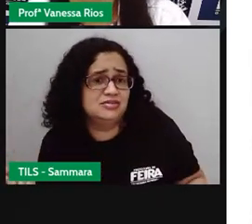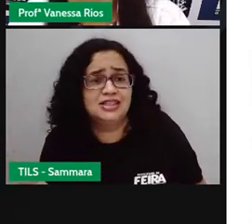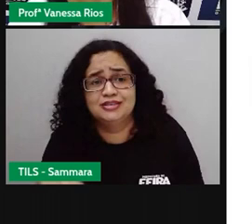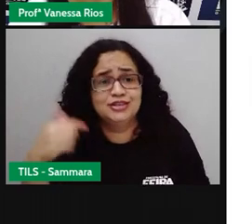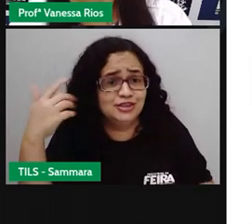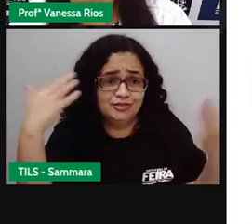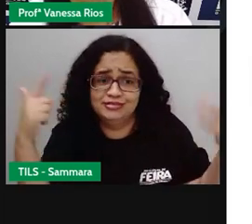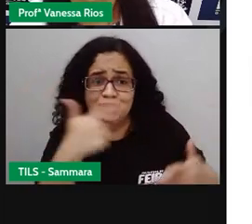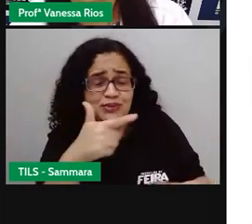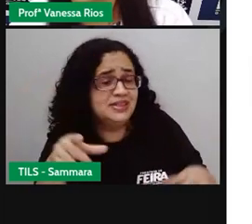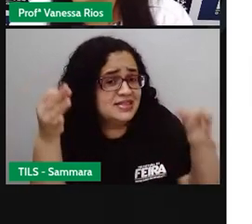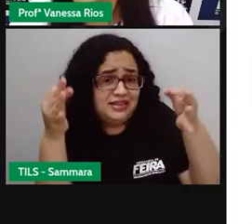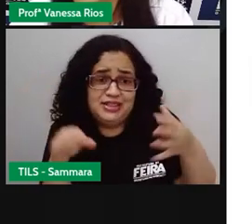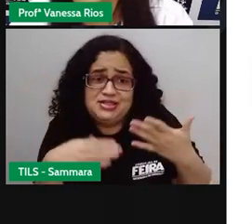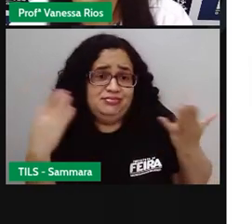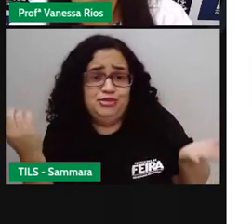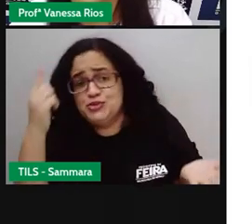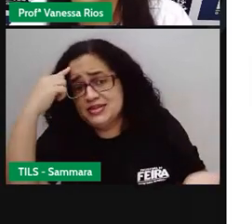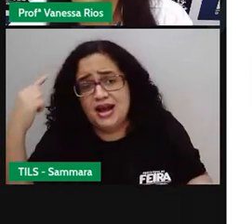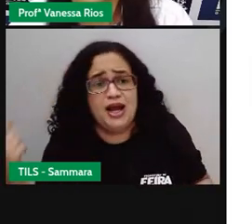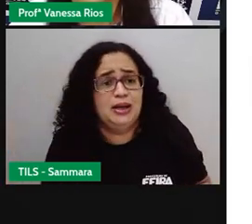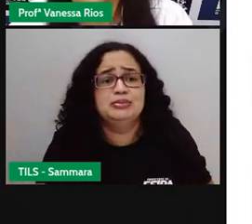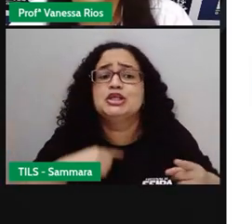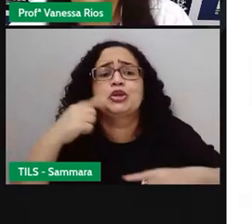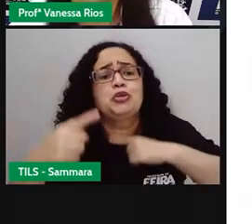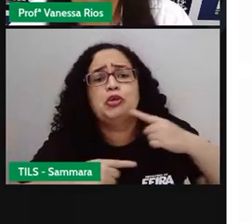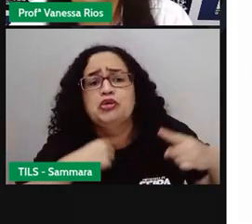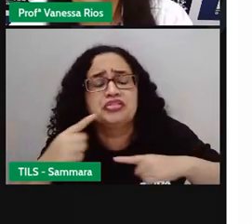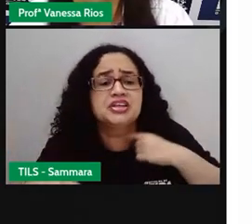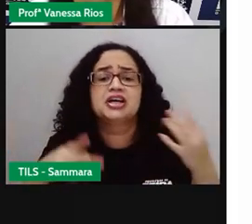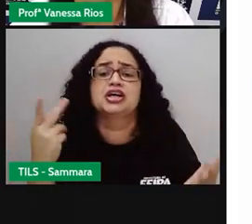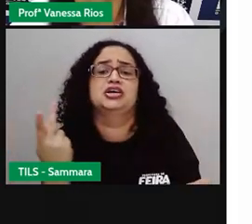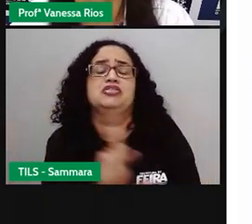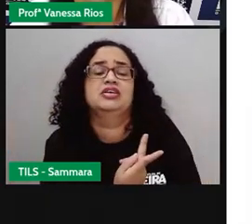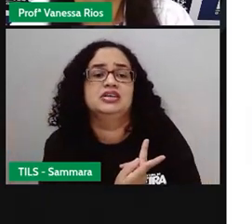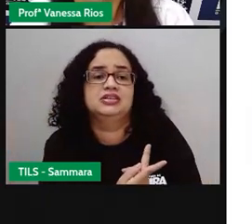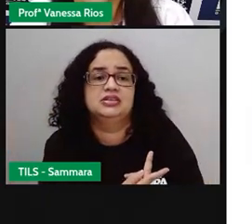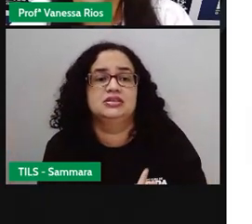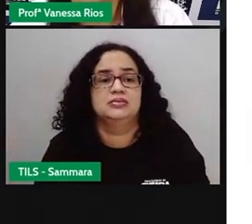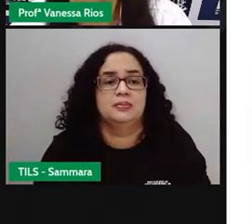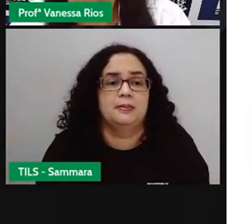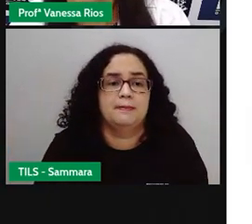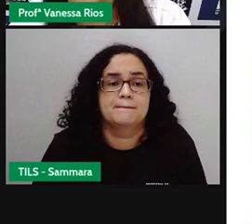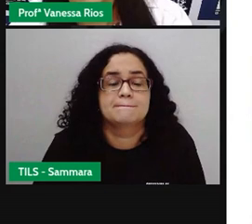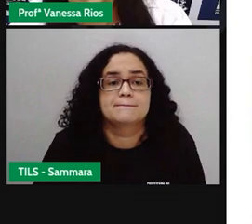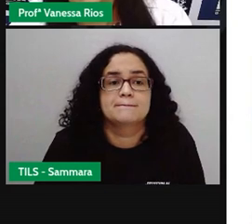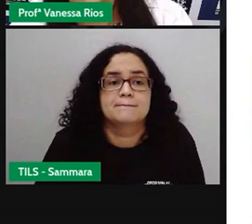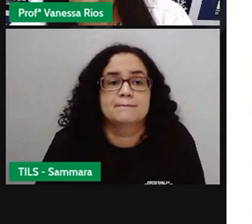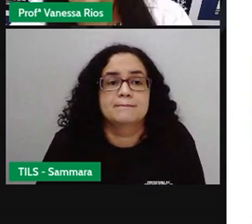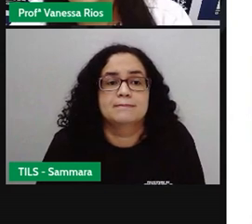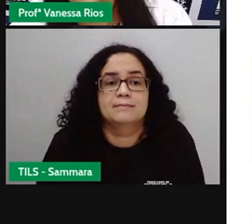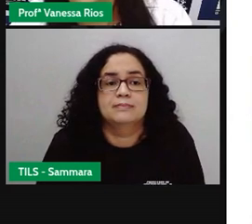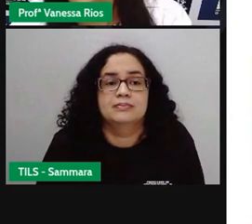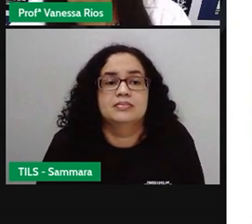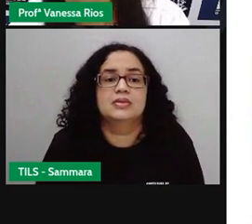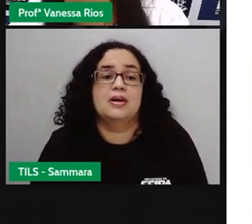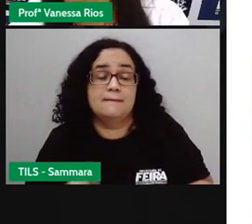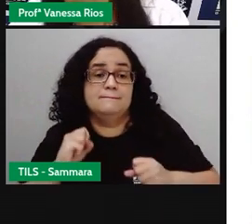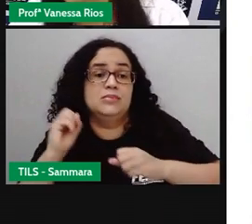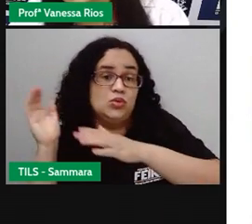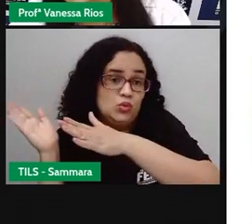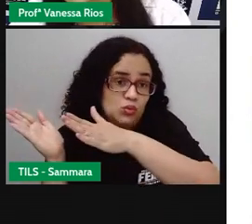certeza que vai acontecer, ou não tem ainda... Não é certo que aconteça, mas é uma ação